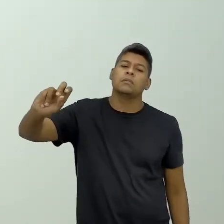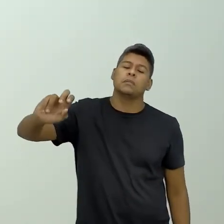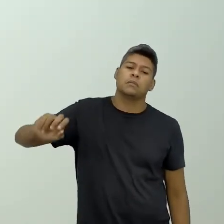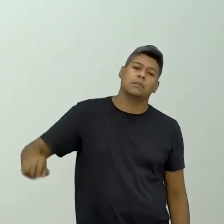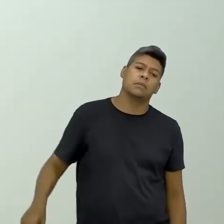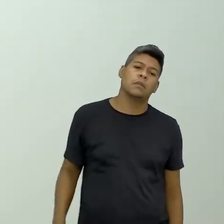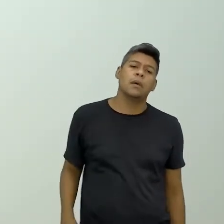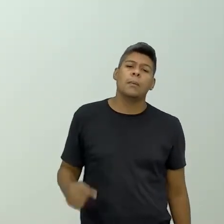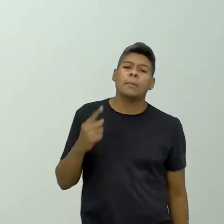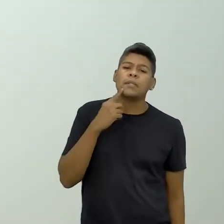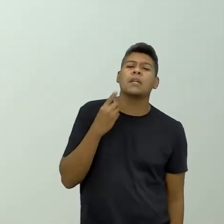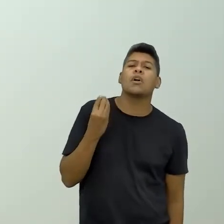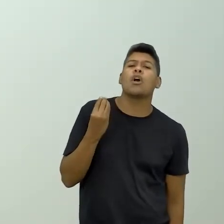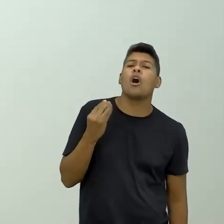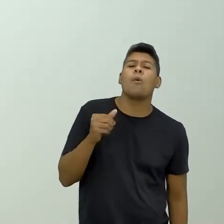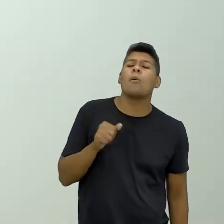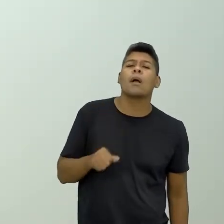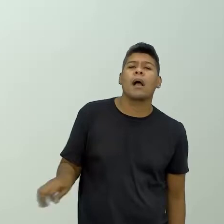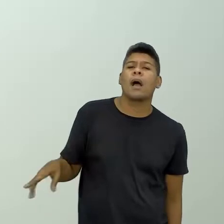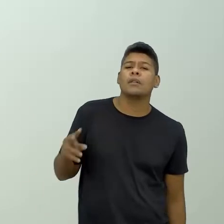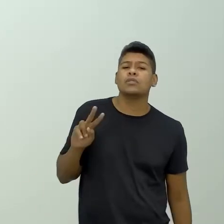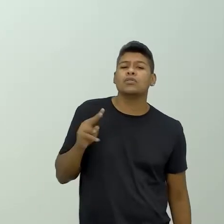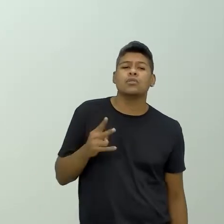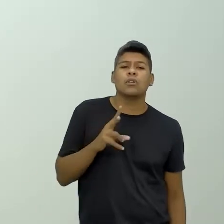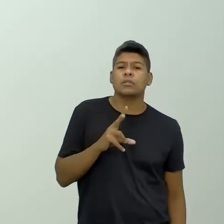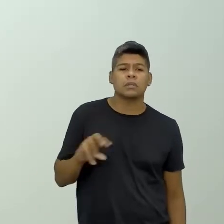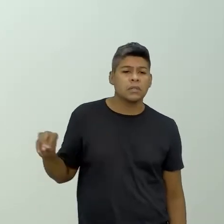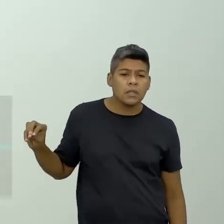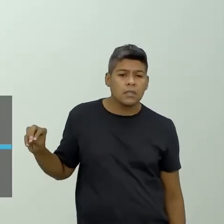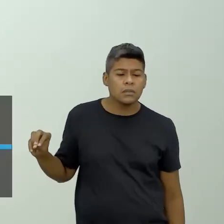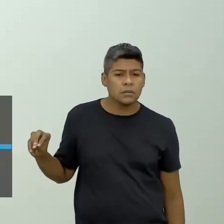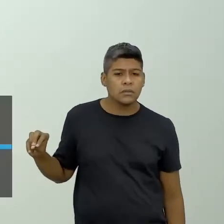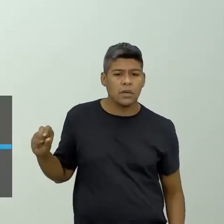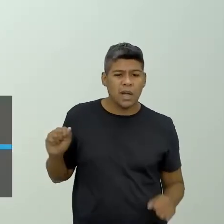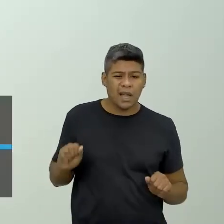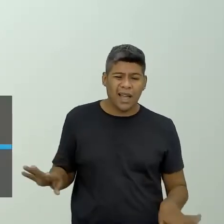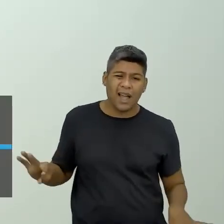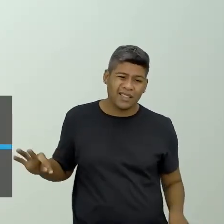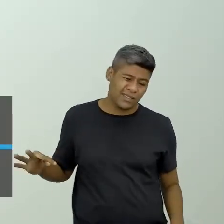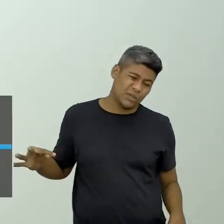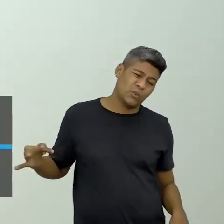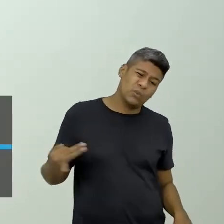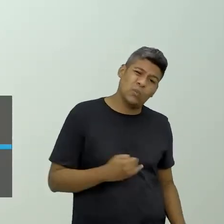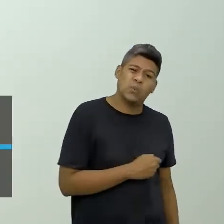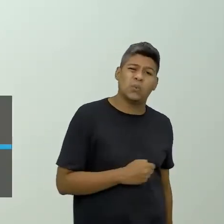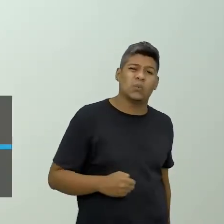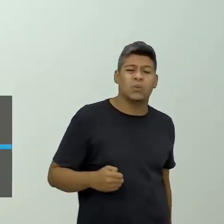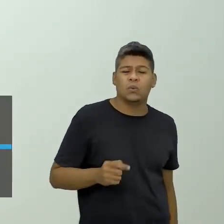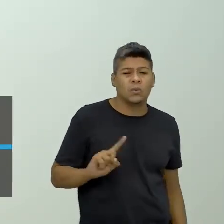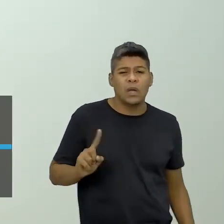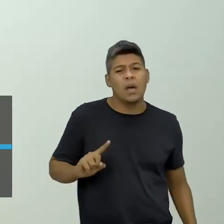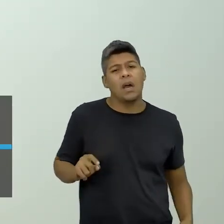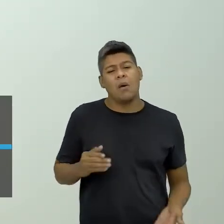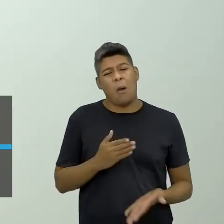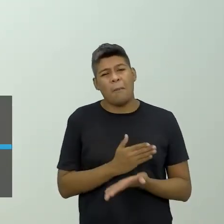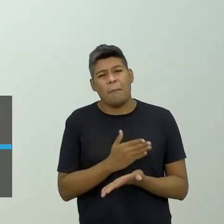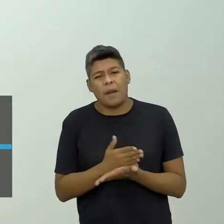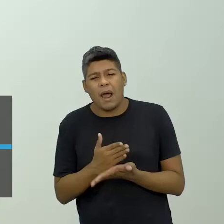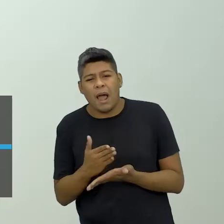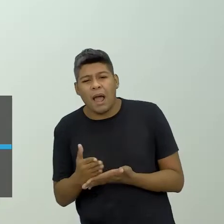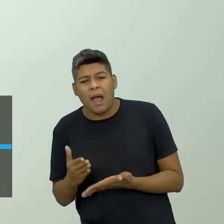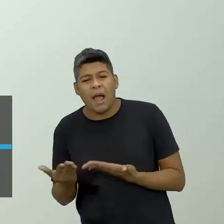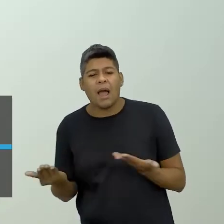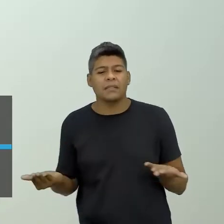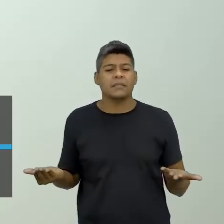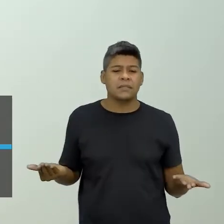pensou em como gastar esses 2.500, se gastasseva tudo sem pensar, se a gente comprava prazo e pensava e